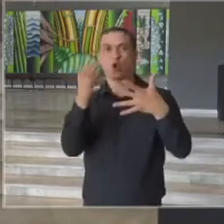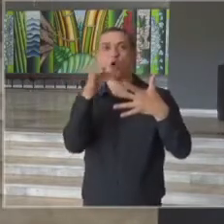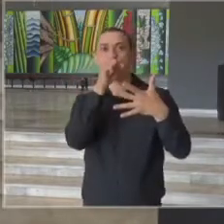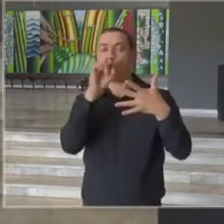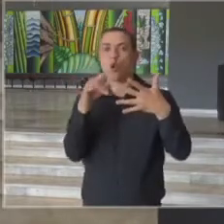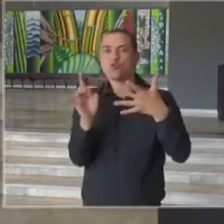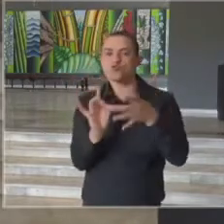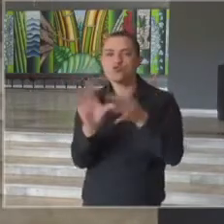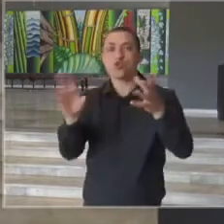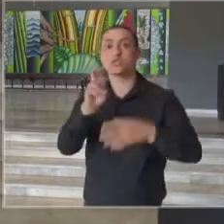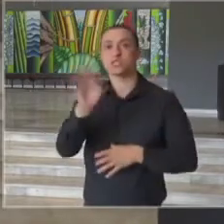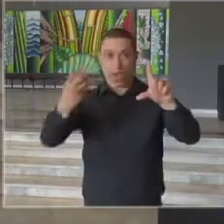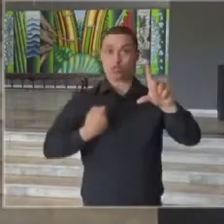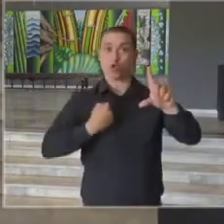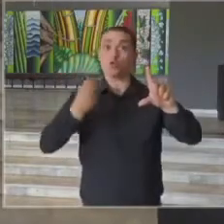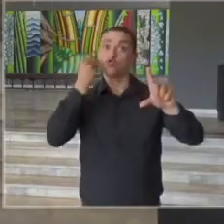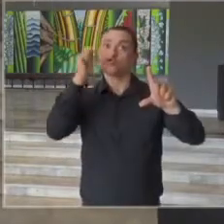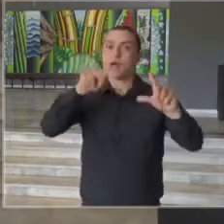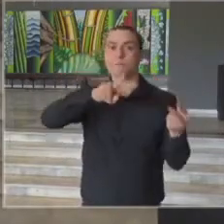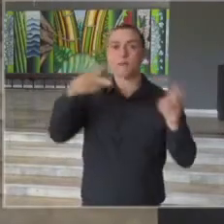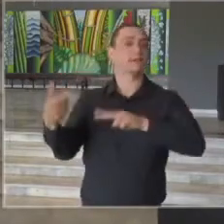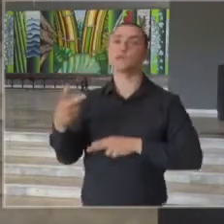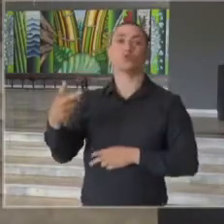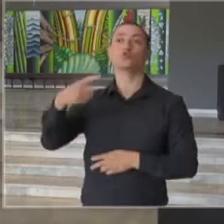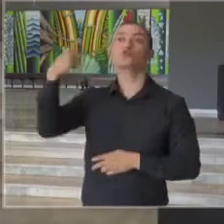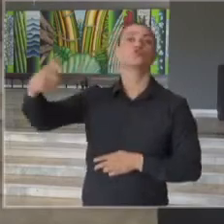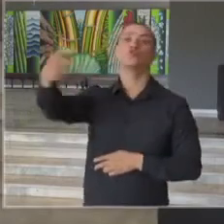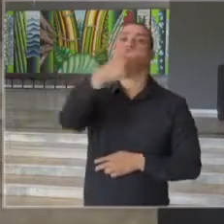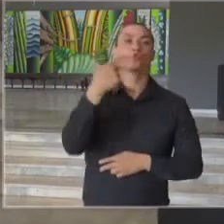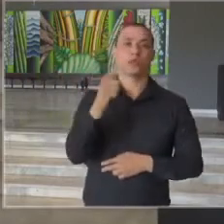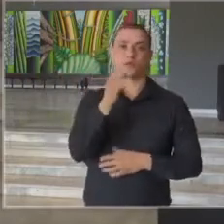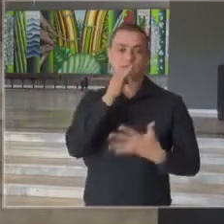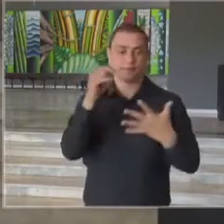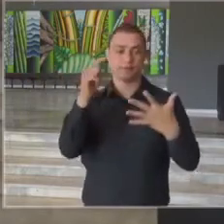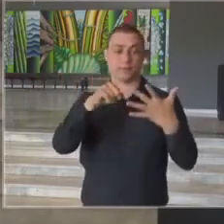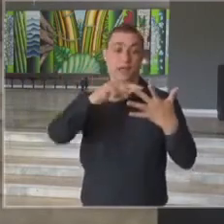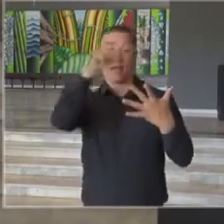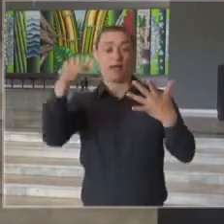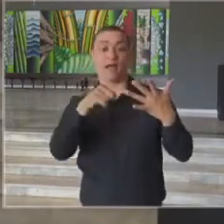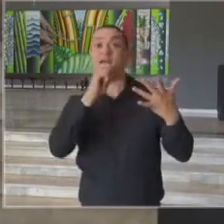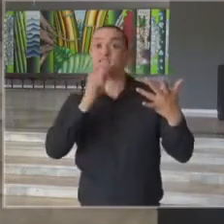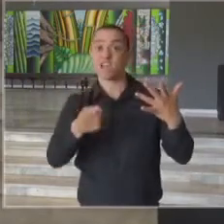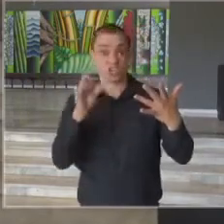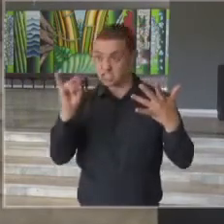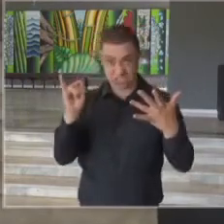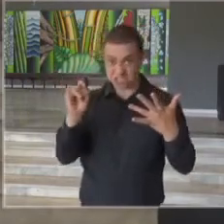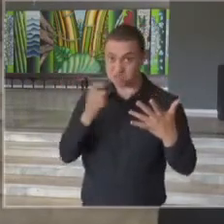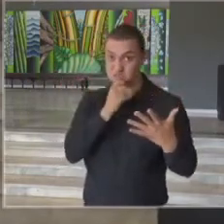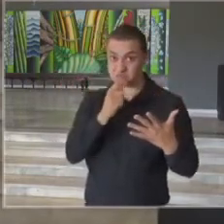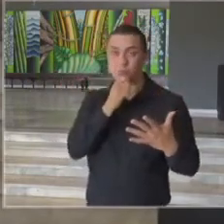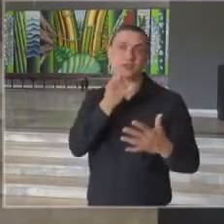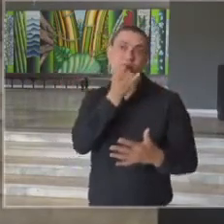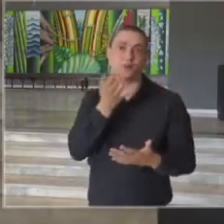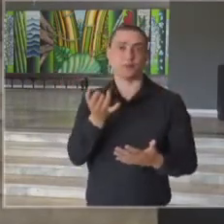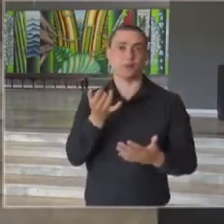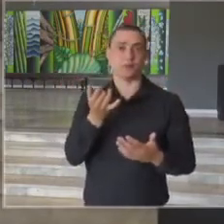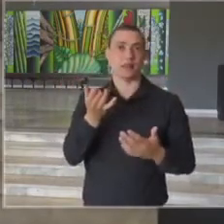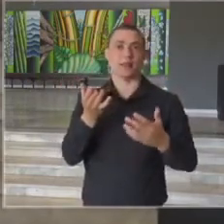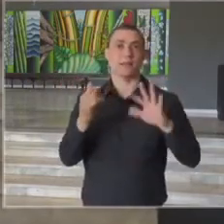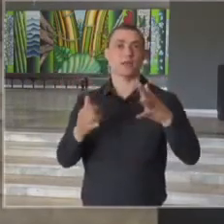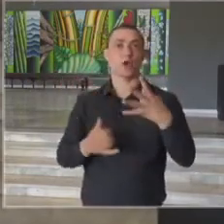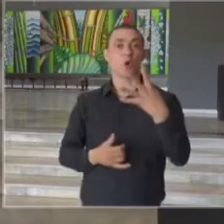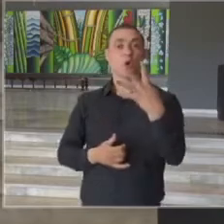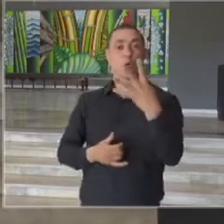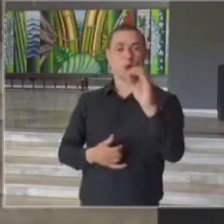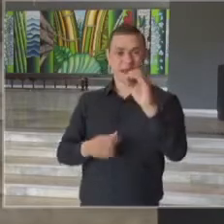folga adicional de 5%. Então, nenhuma região vai transicionar para verde, se não alcançar pelo menos, menos do que